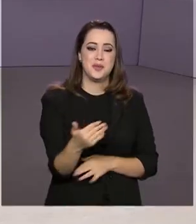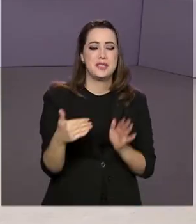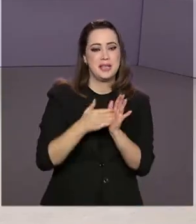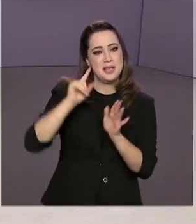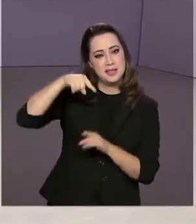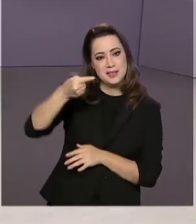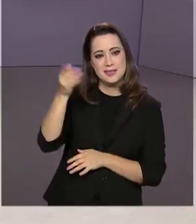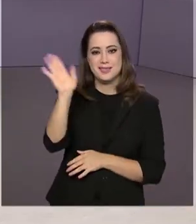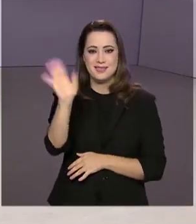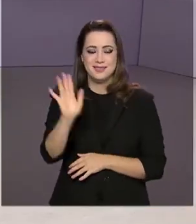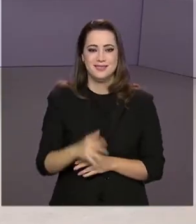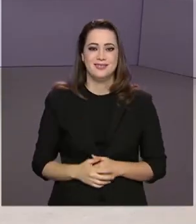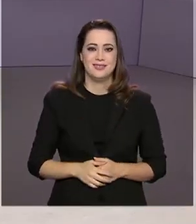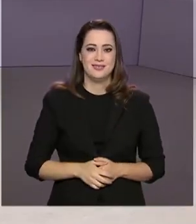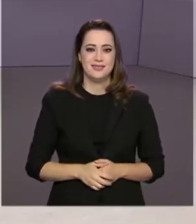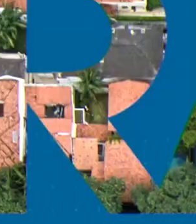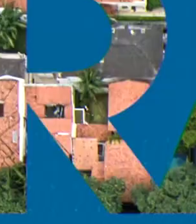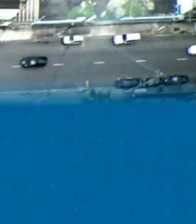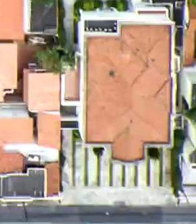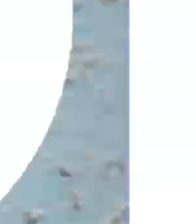e até a próxima edição.